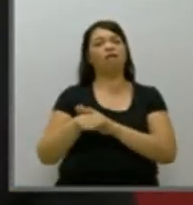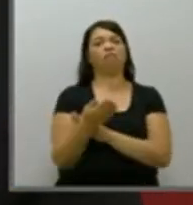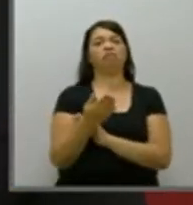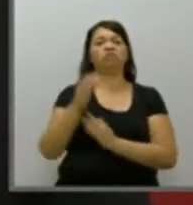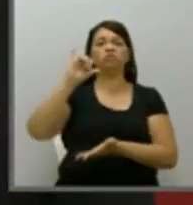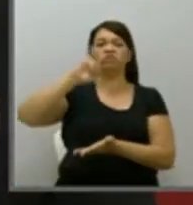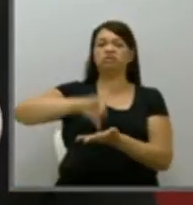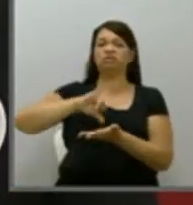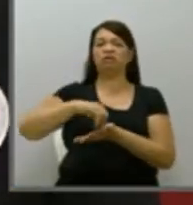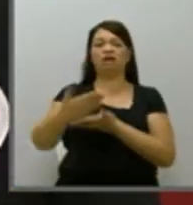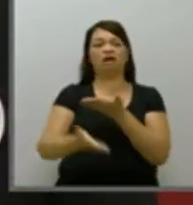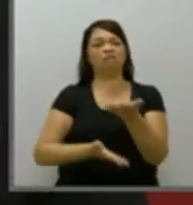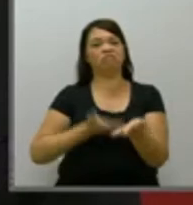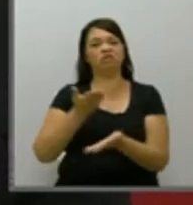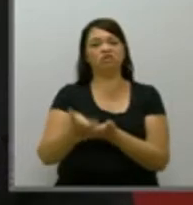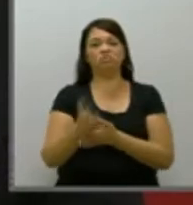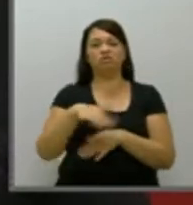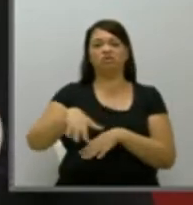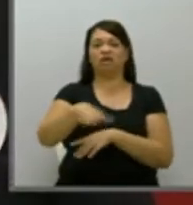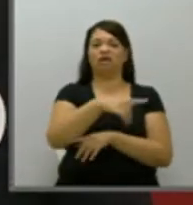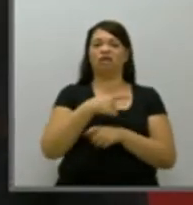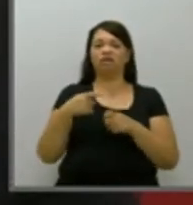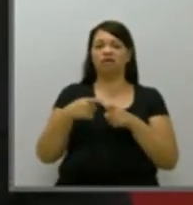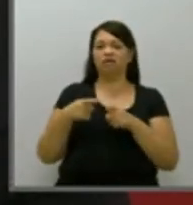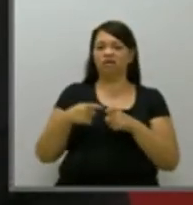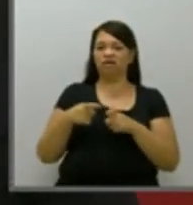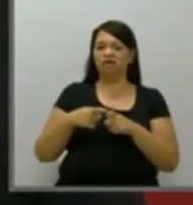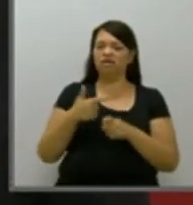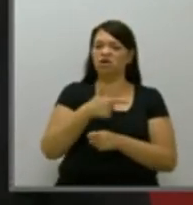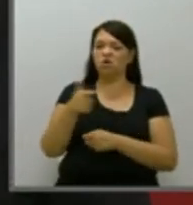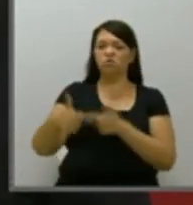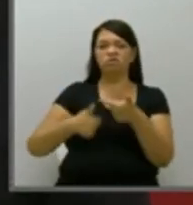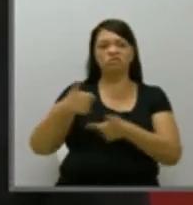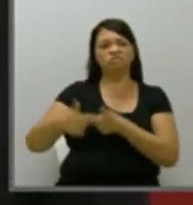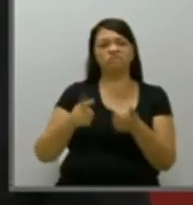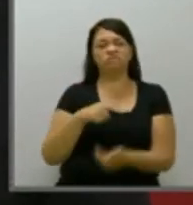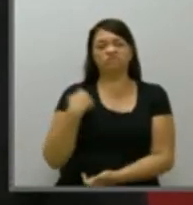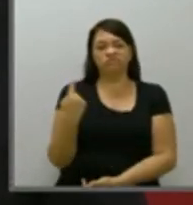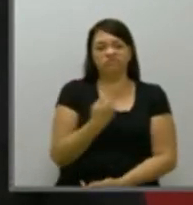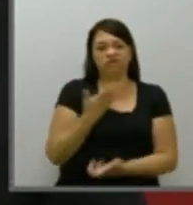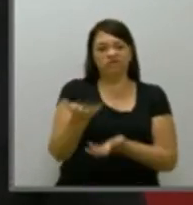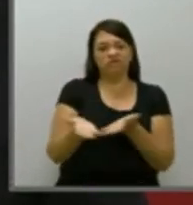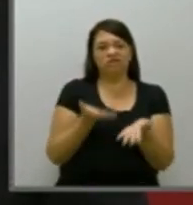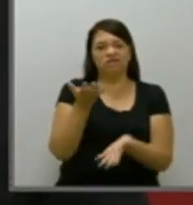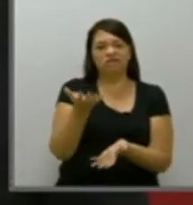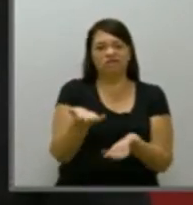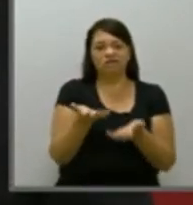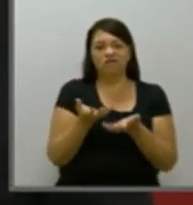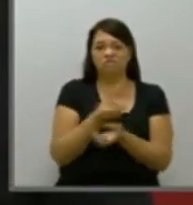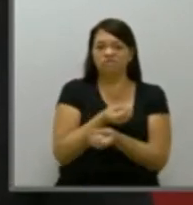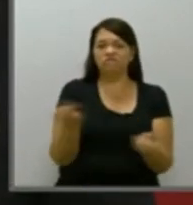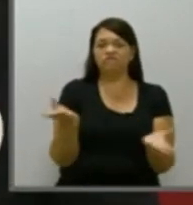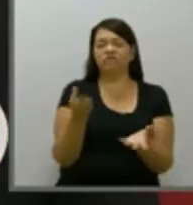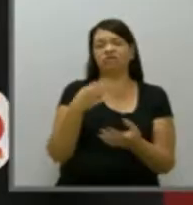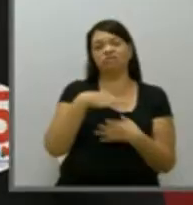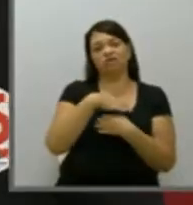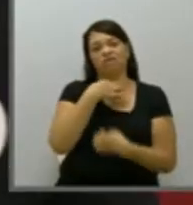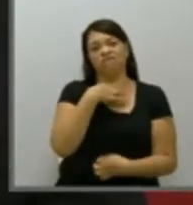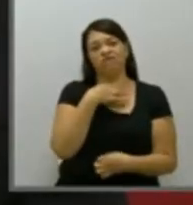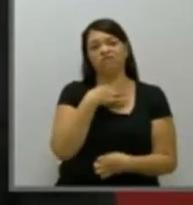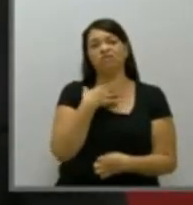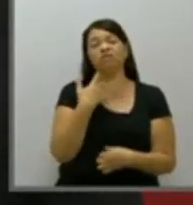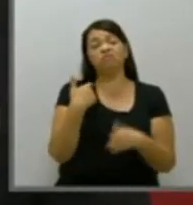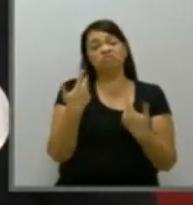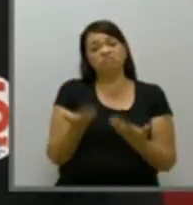atendimento na área clínica e outros tantos serviços que nós queremos prestar à comunidade da Carvataí. Então, há sim